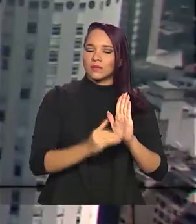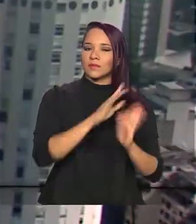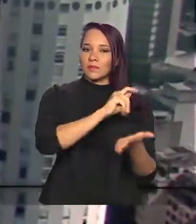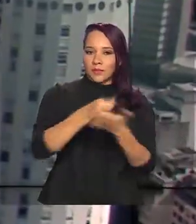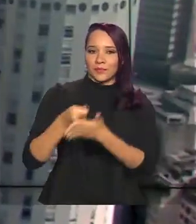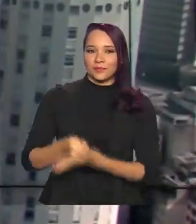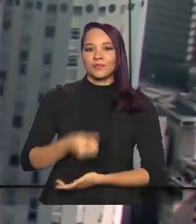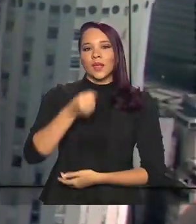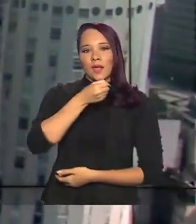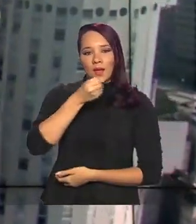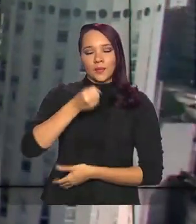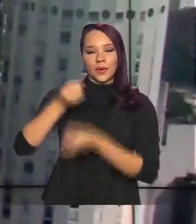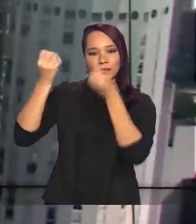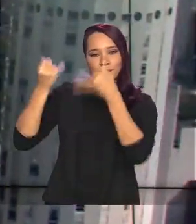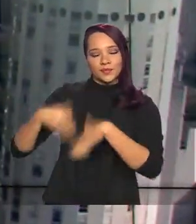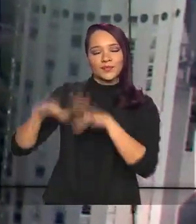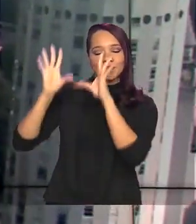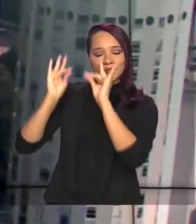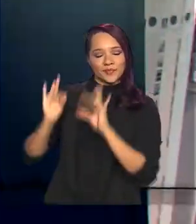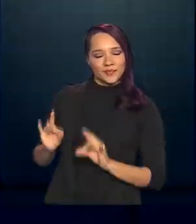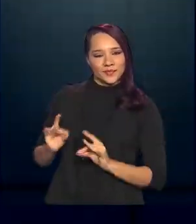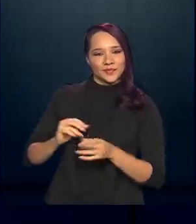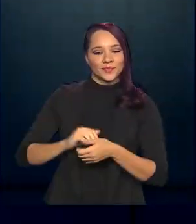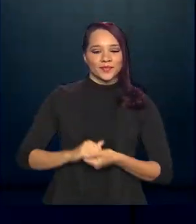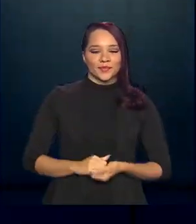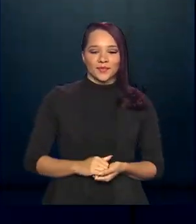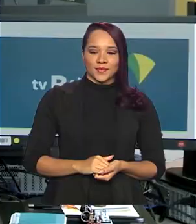repórter Cláudia Boiunga tem as informações.